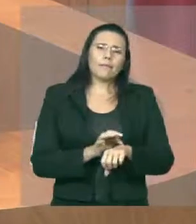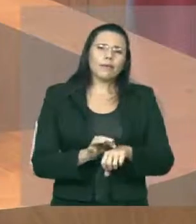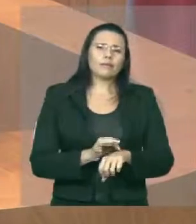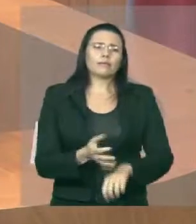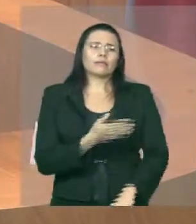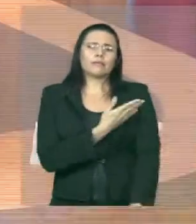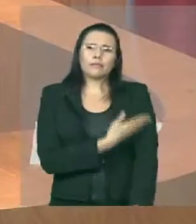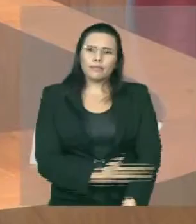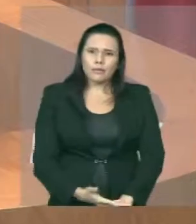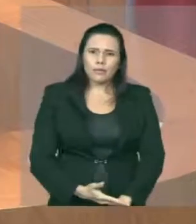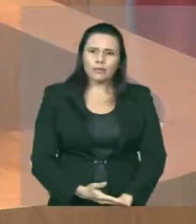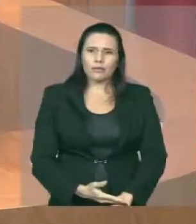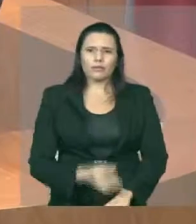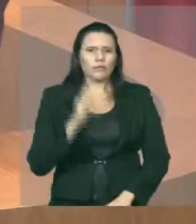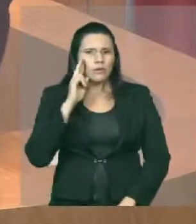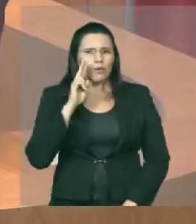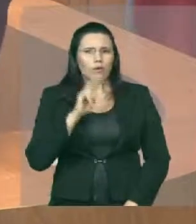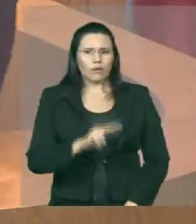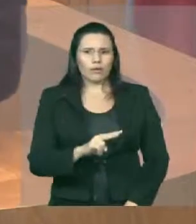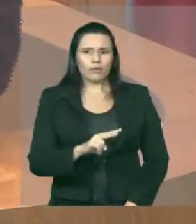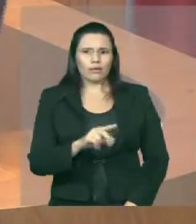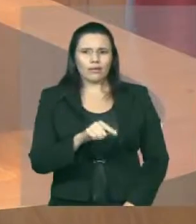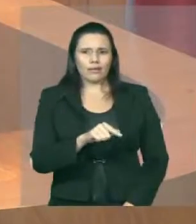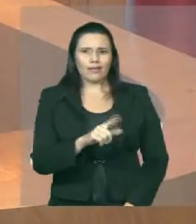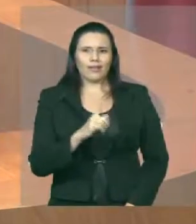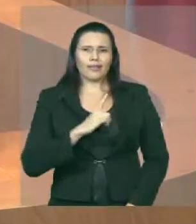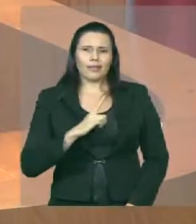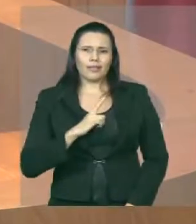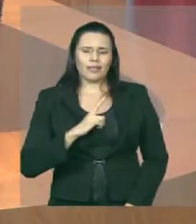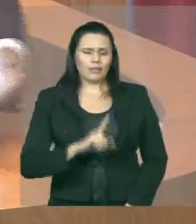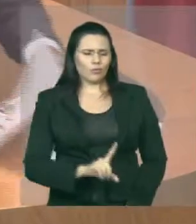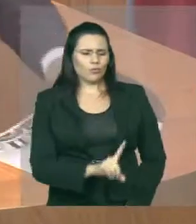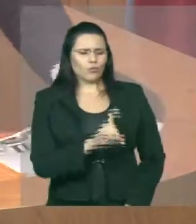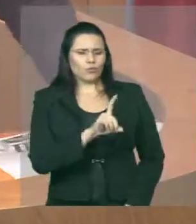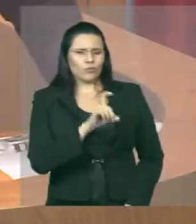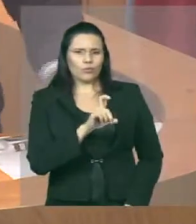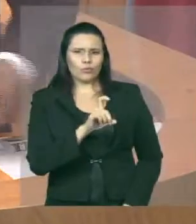aqui embaixo é o baigão para matar as muriçoca.